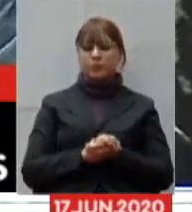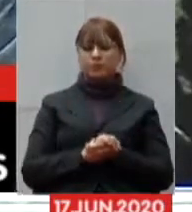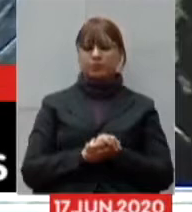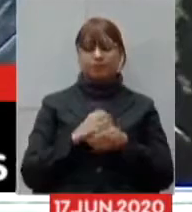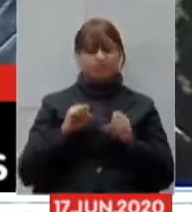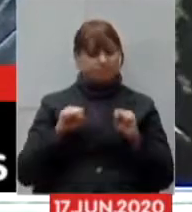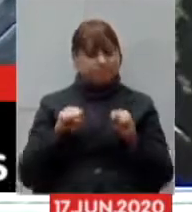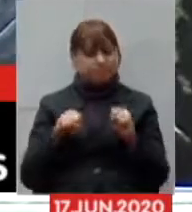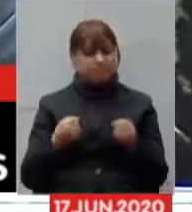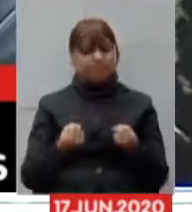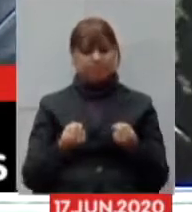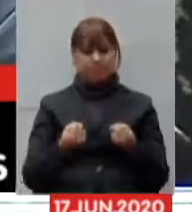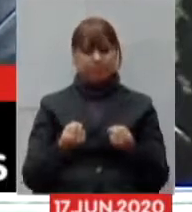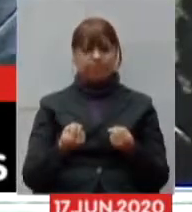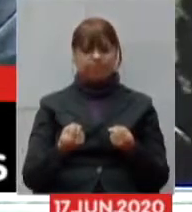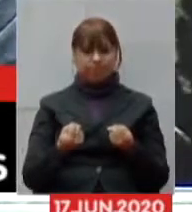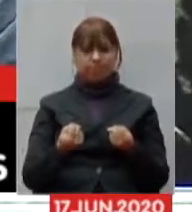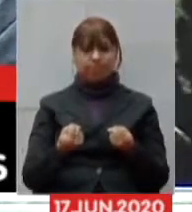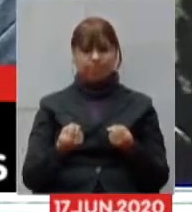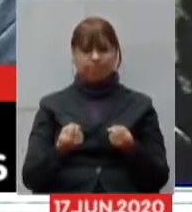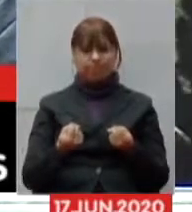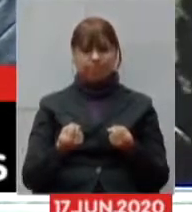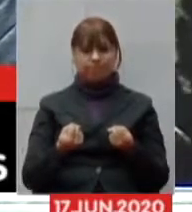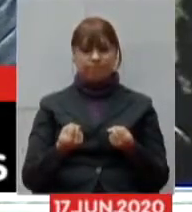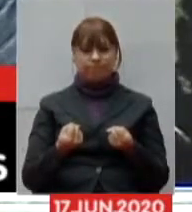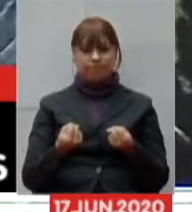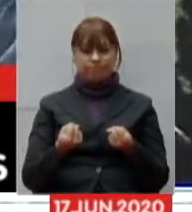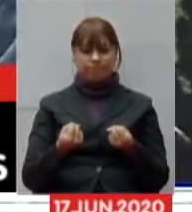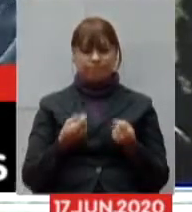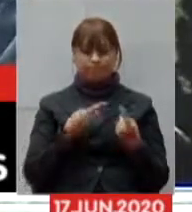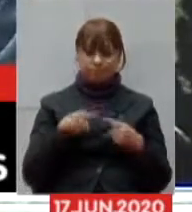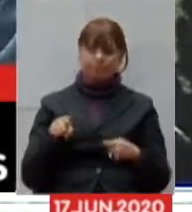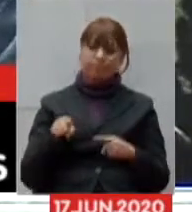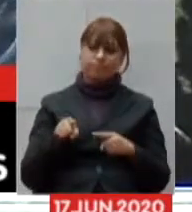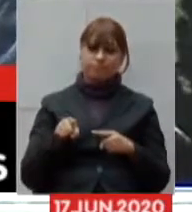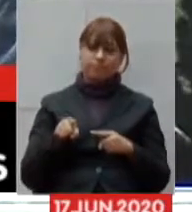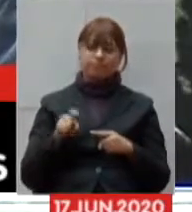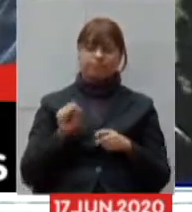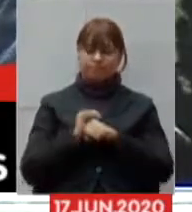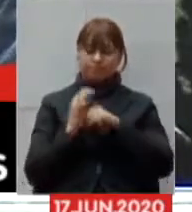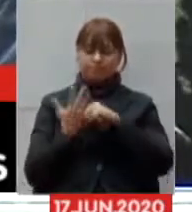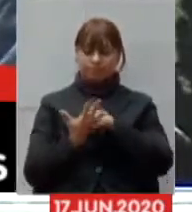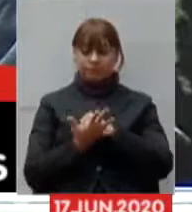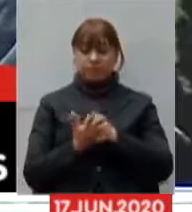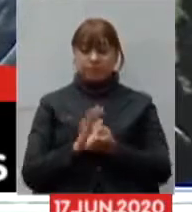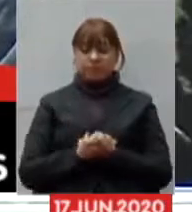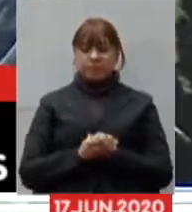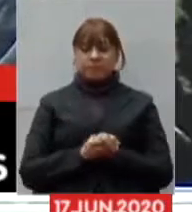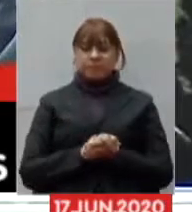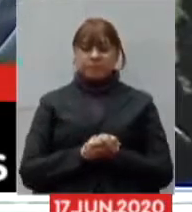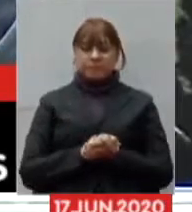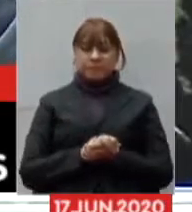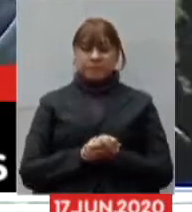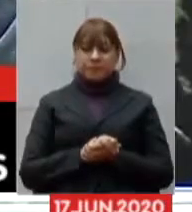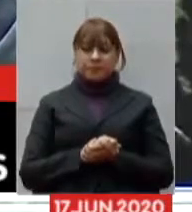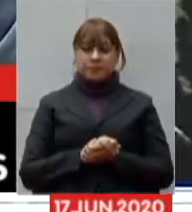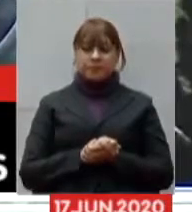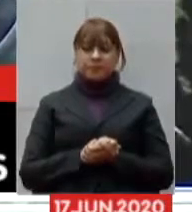enfrentamento desse coronavírus eu quero aqui